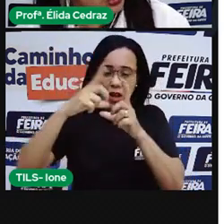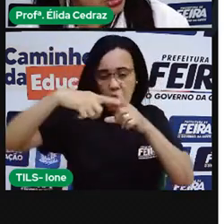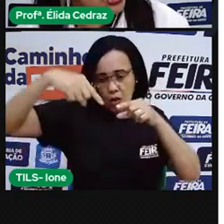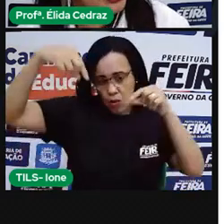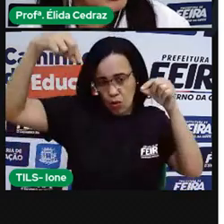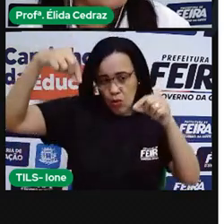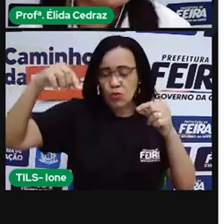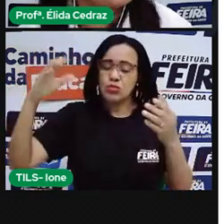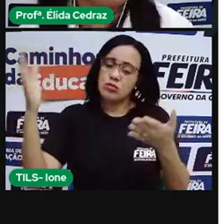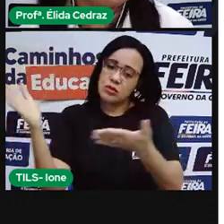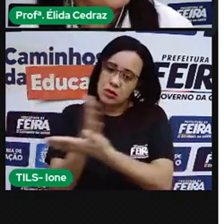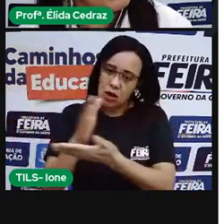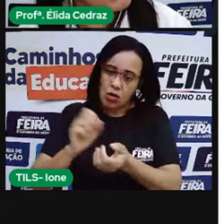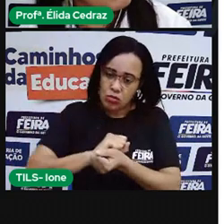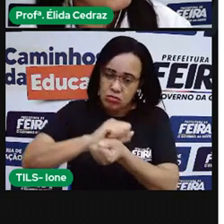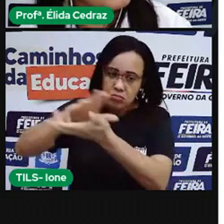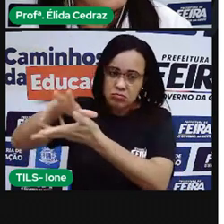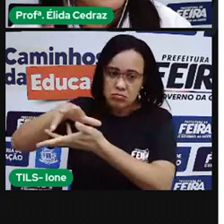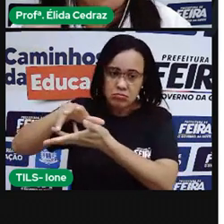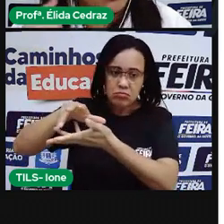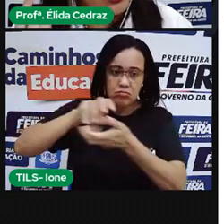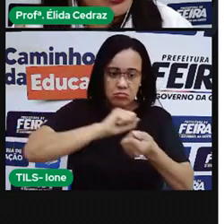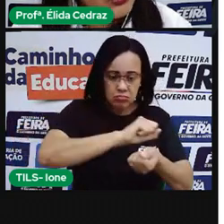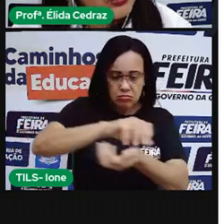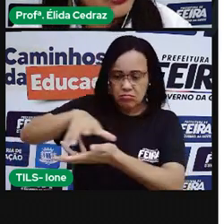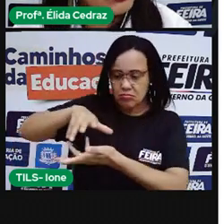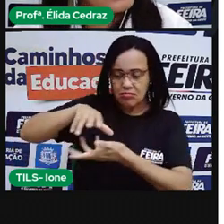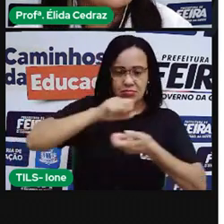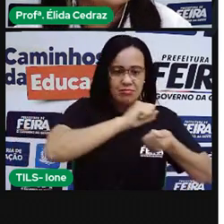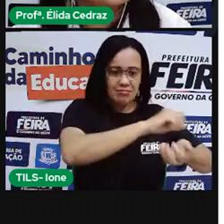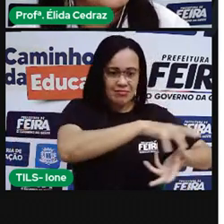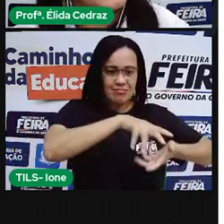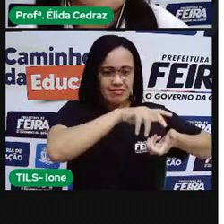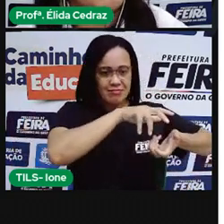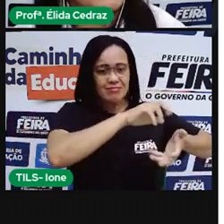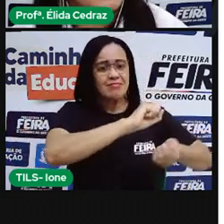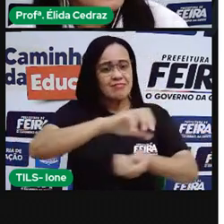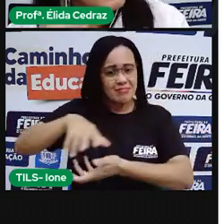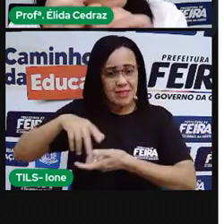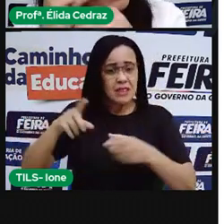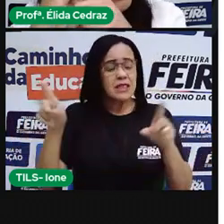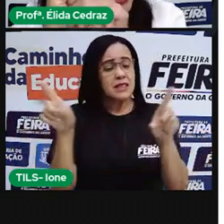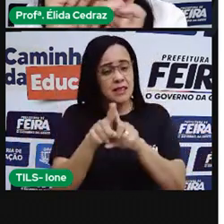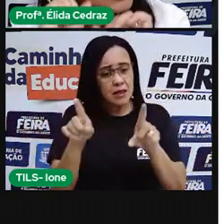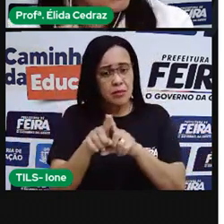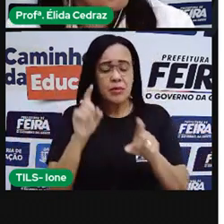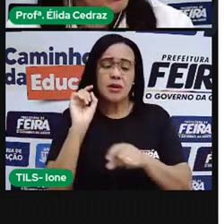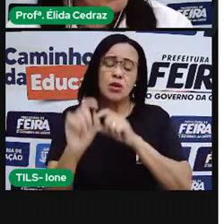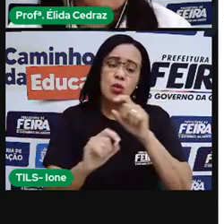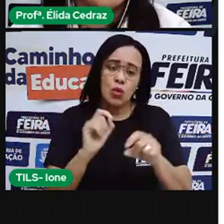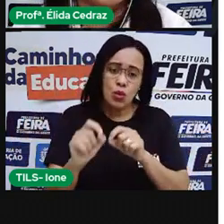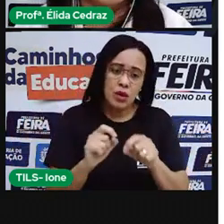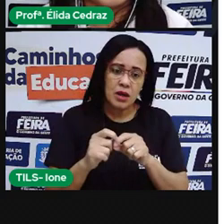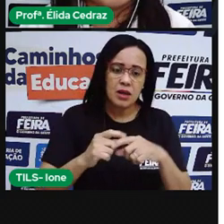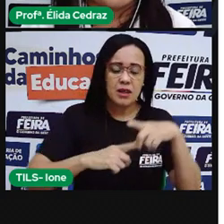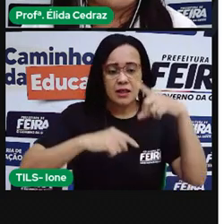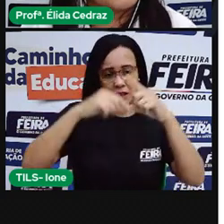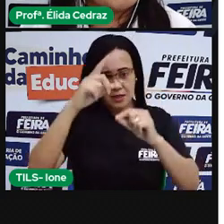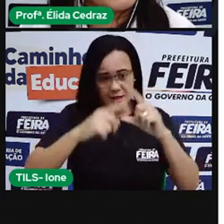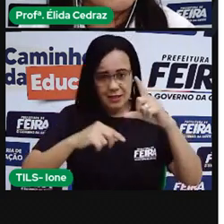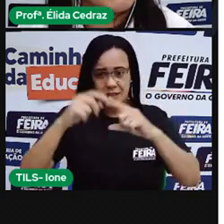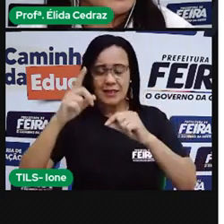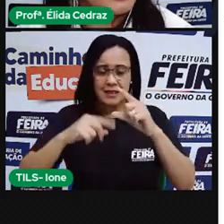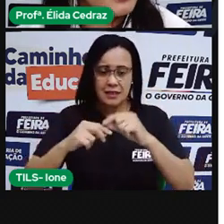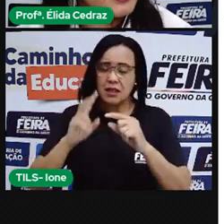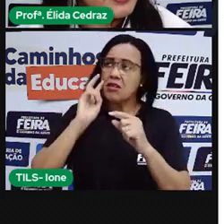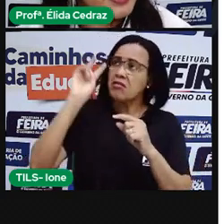daqui de onde nós estamos, podemos ver a olho nu, que isso significa, tem um telescópio. Nós podemos